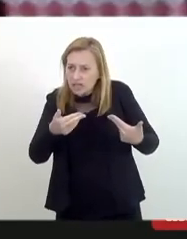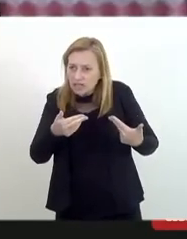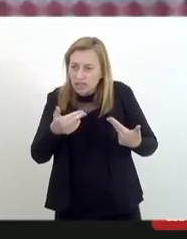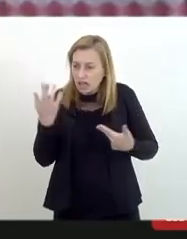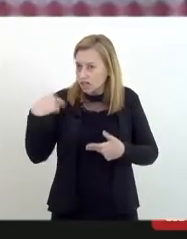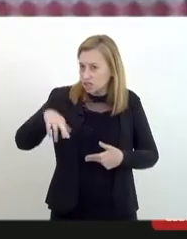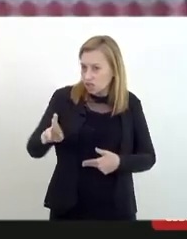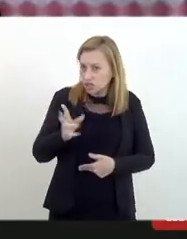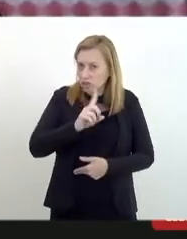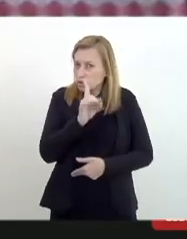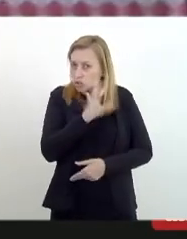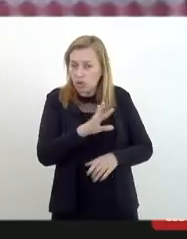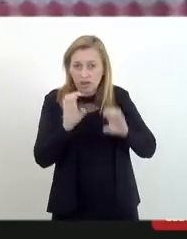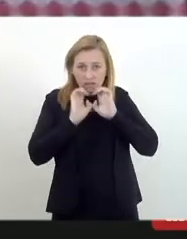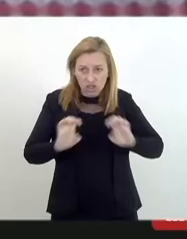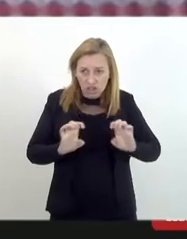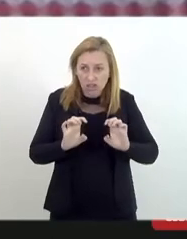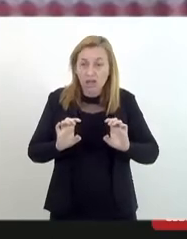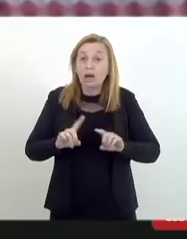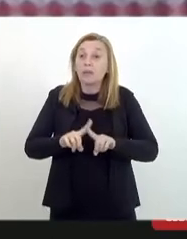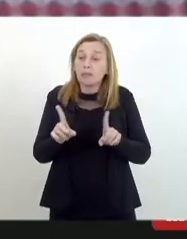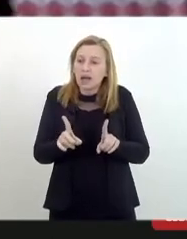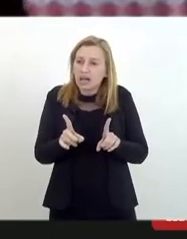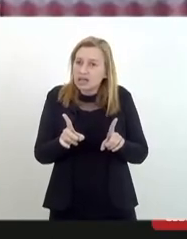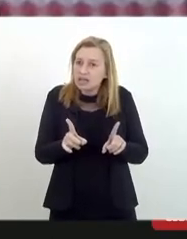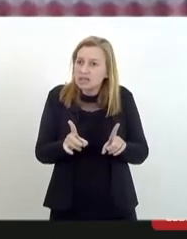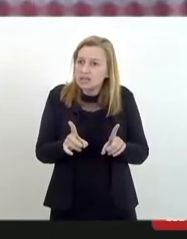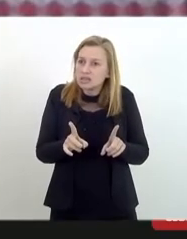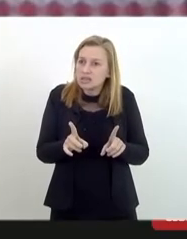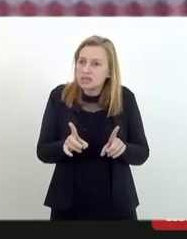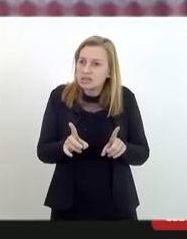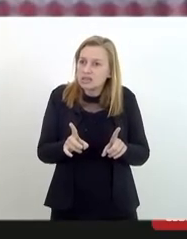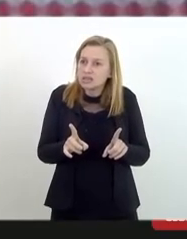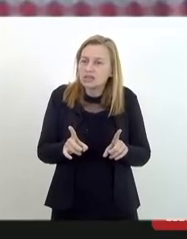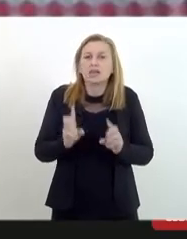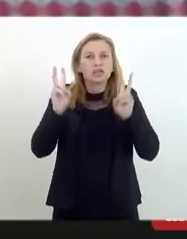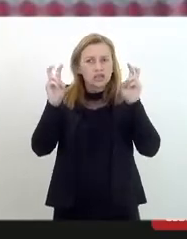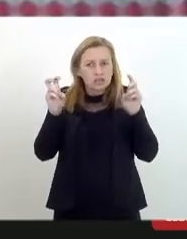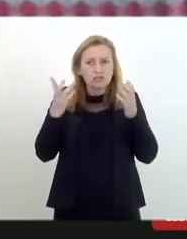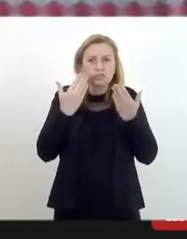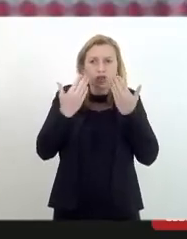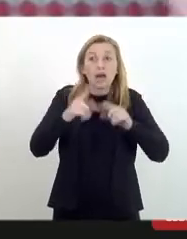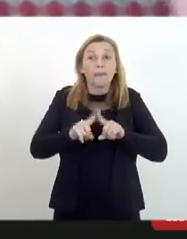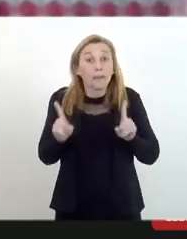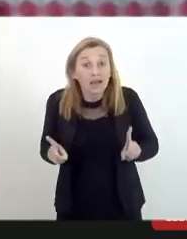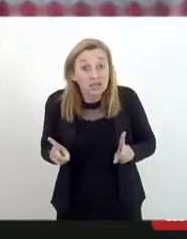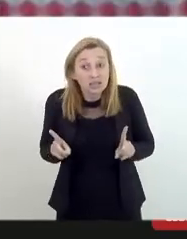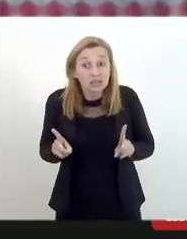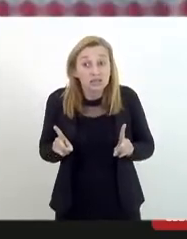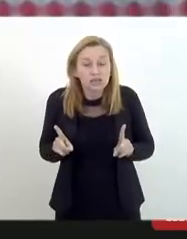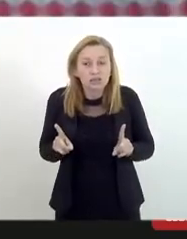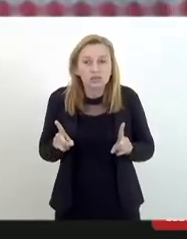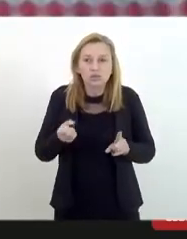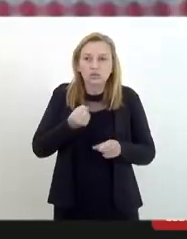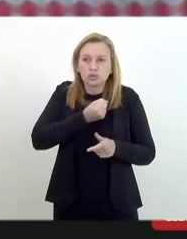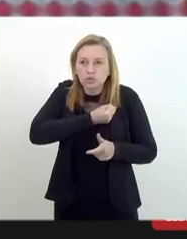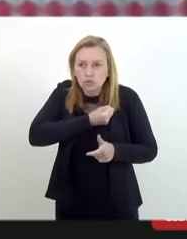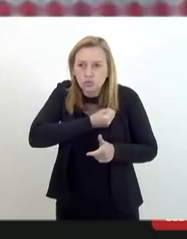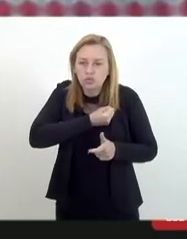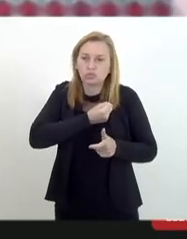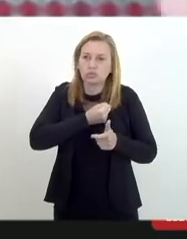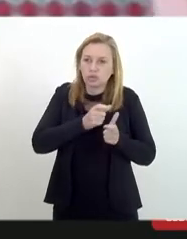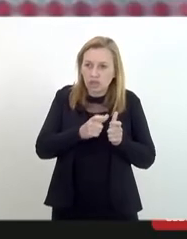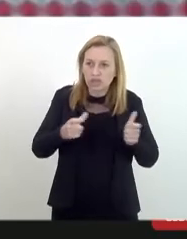não só na evangélica mas há questões psíquicas mas na maioria das vezes